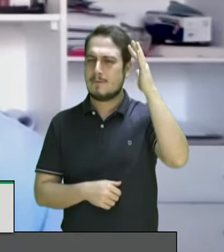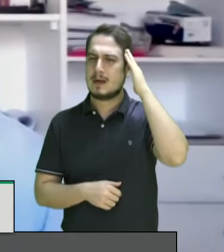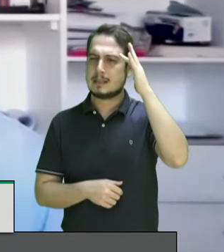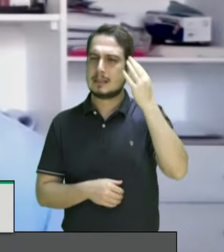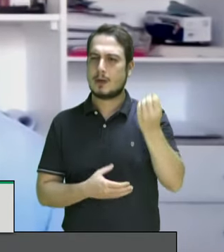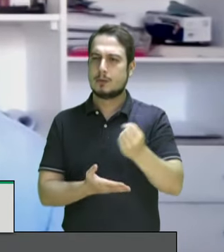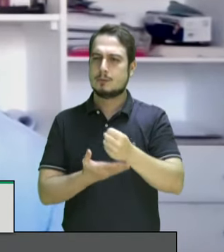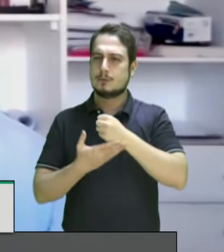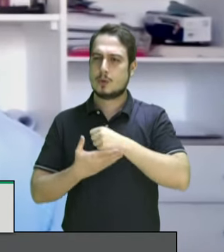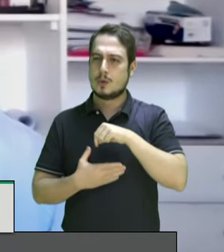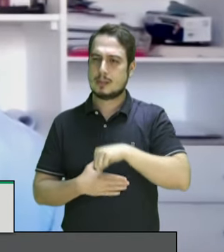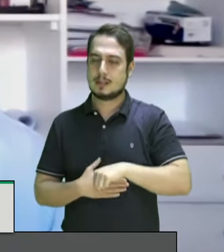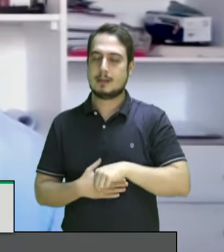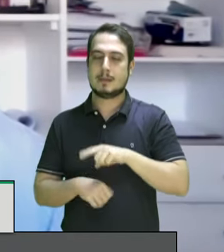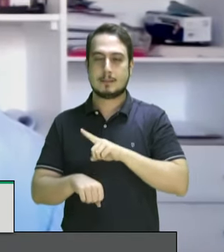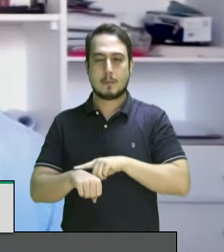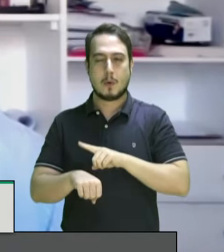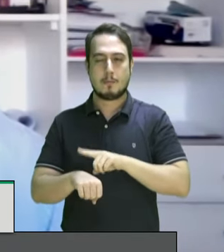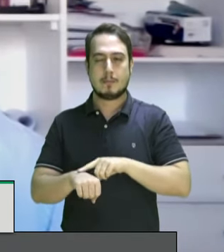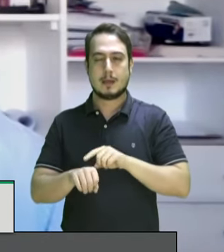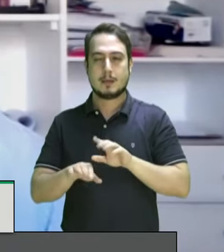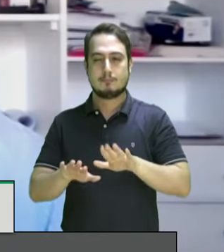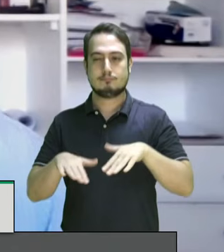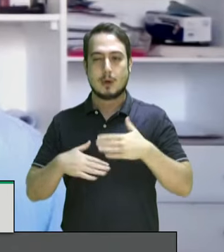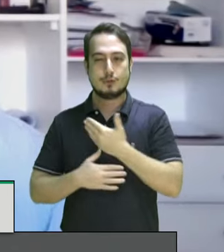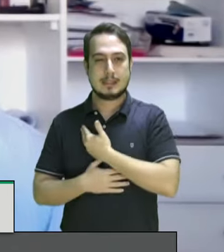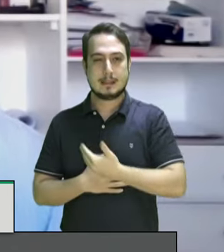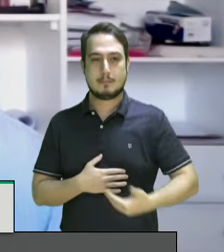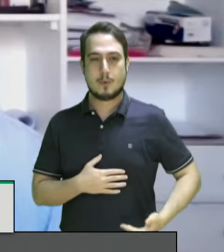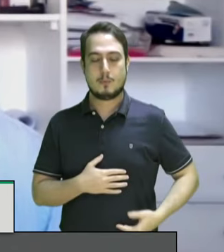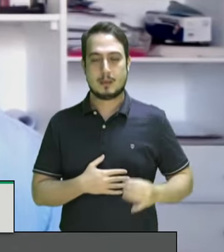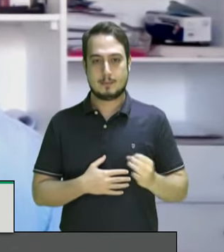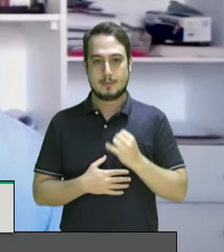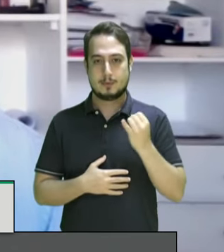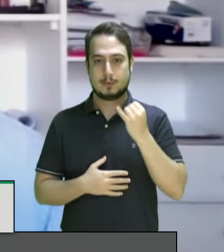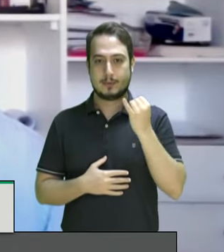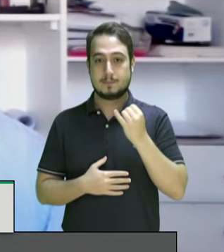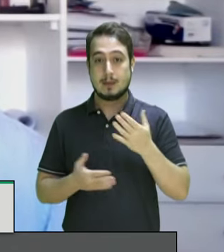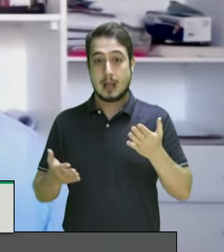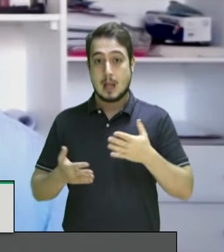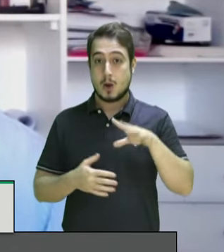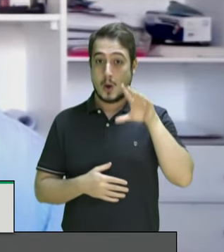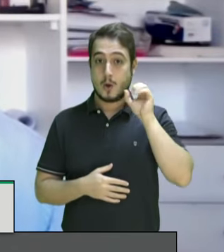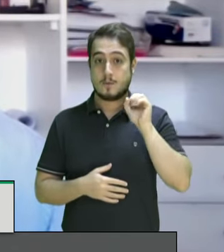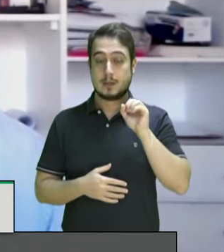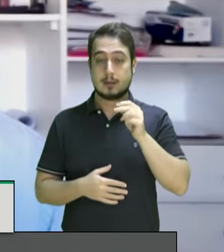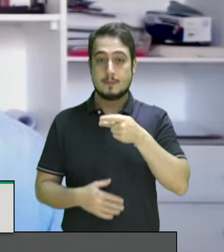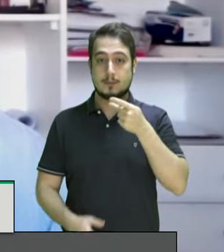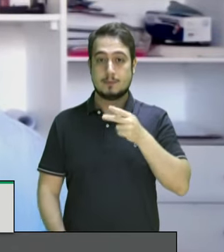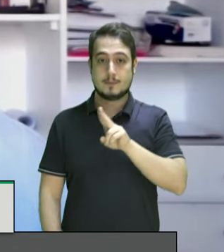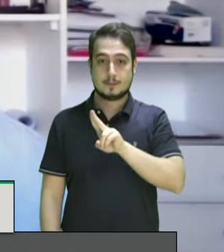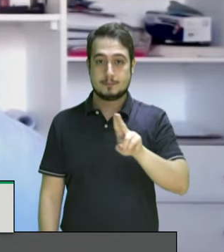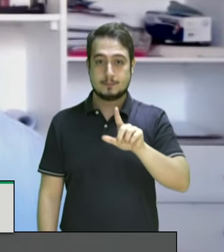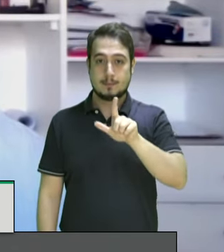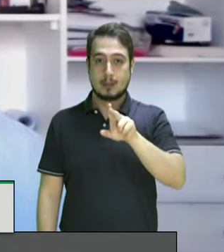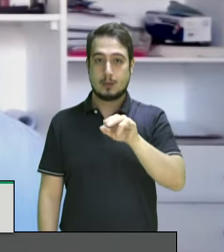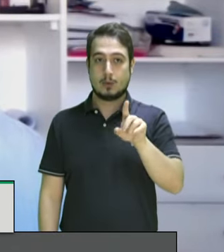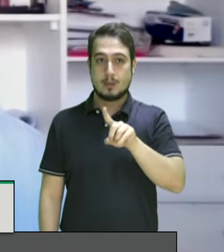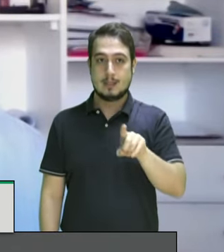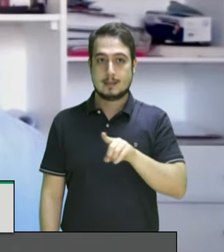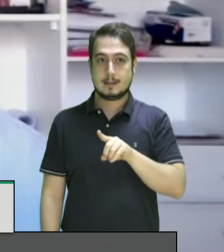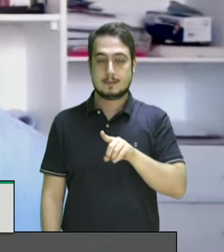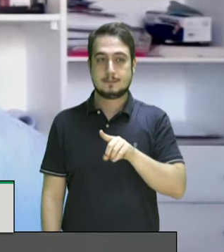aqui para esse momento da nossa audiência pública dando sequência ouviremos agora o senhor Luiz Augusto Campos